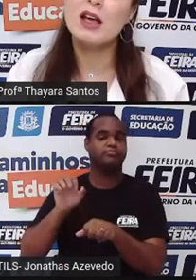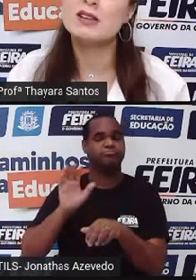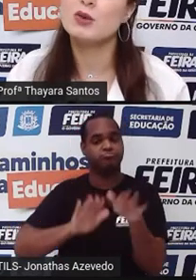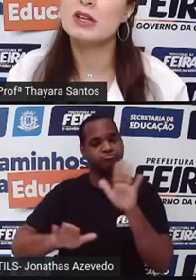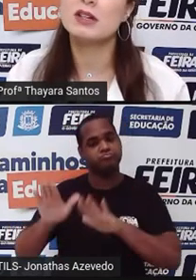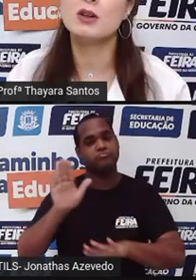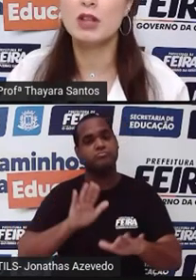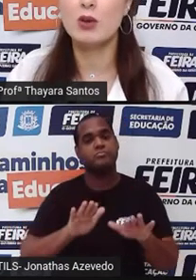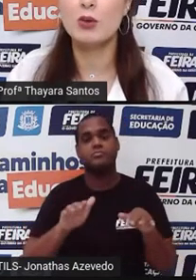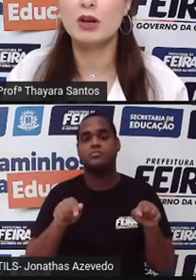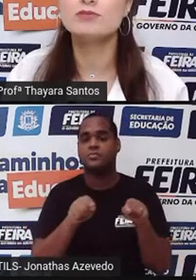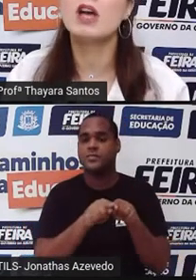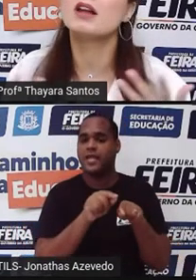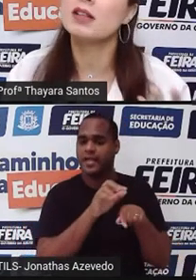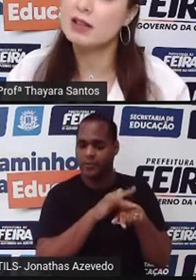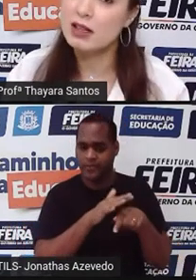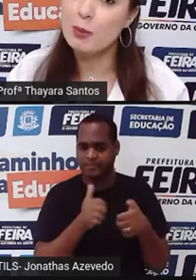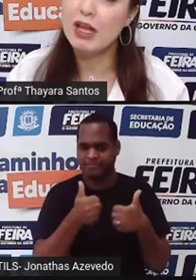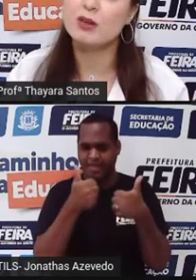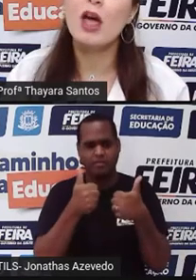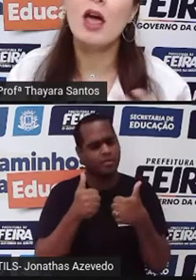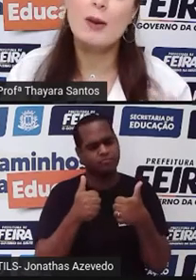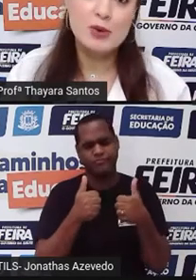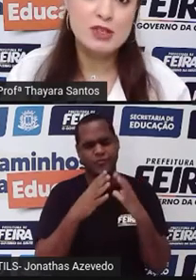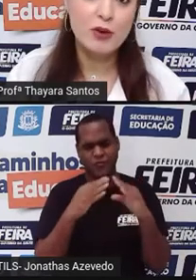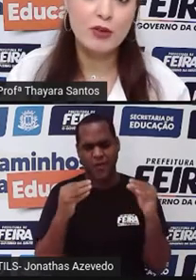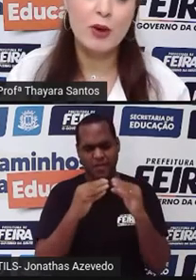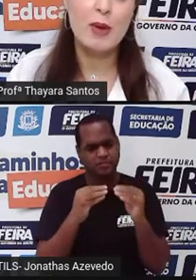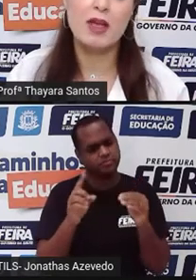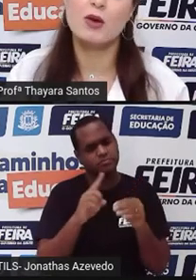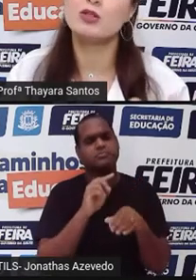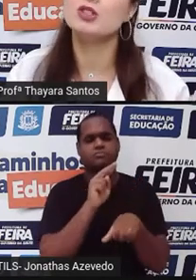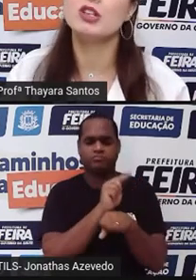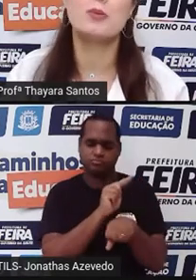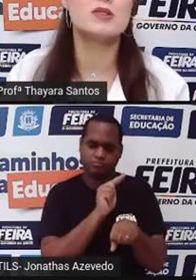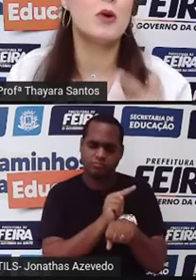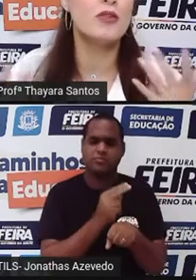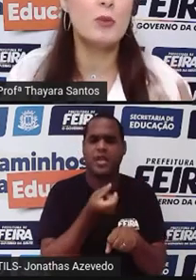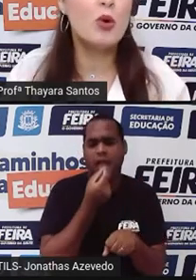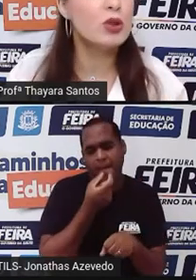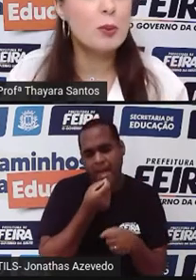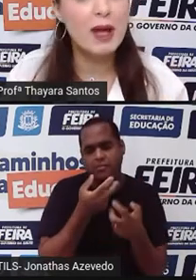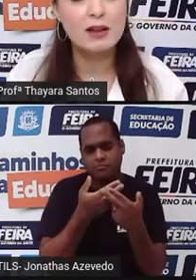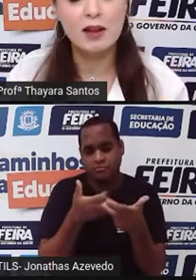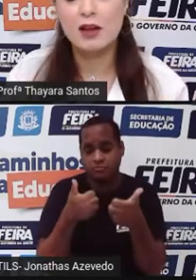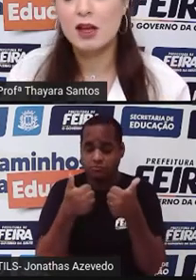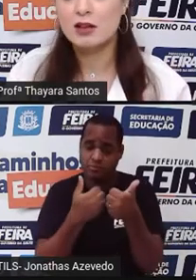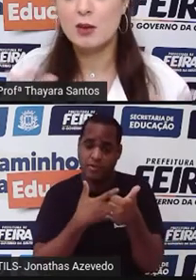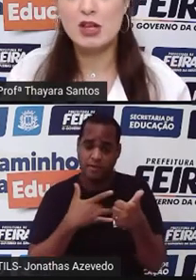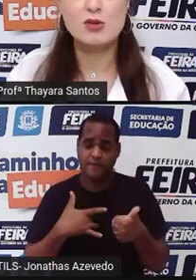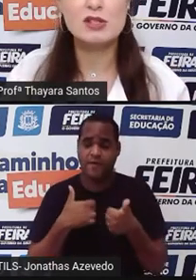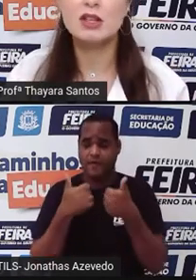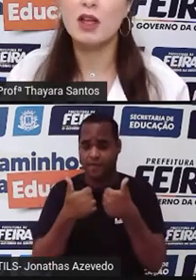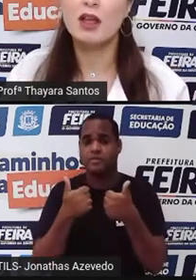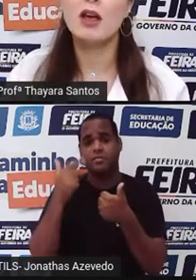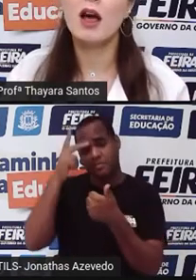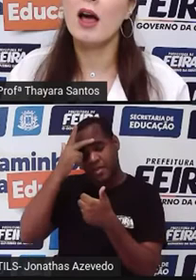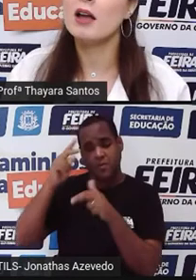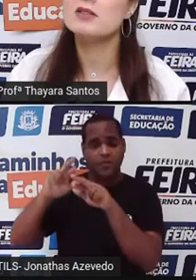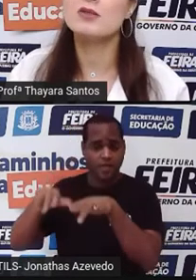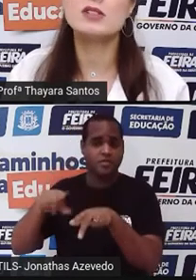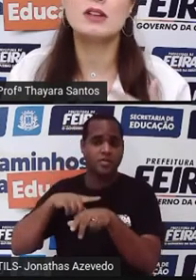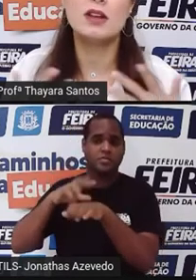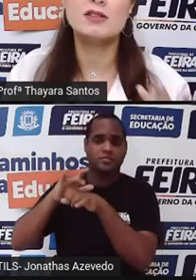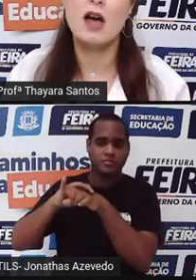falei, essa doença não tem cura, ela tem tratamento. É possível viver bem, hoje em dia é possível viver muito bem, né? Tem pessoas que têm